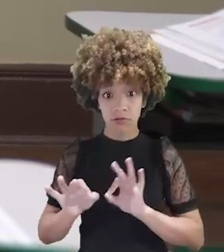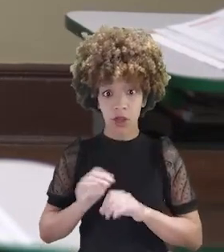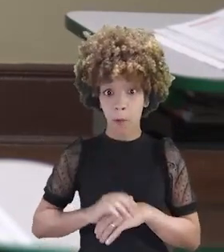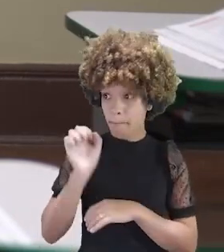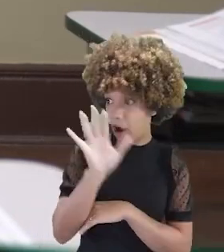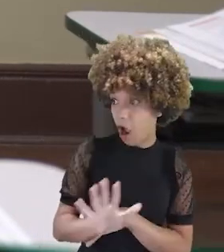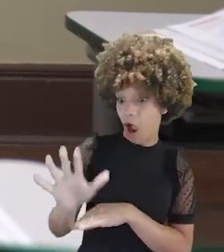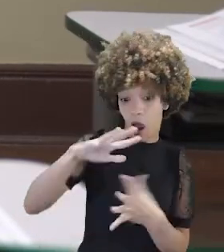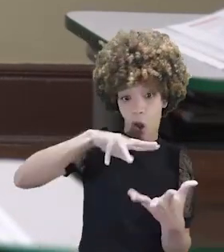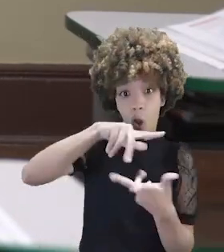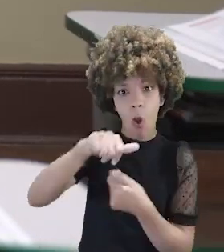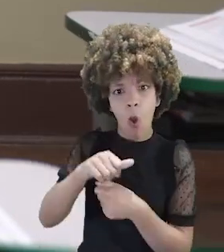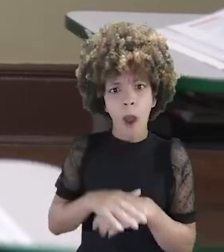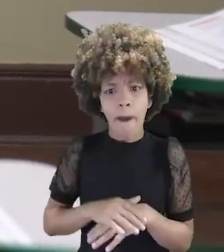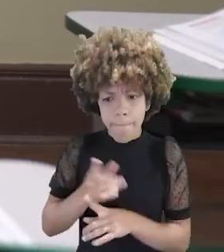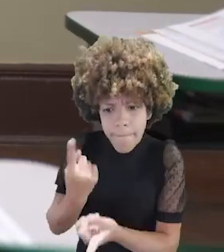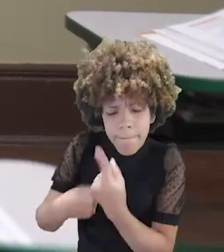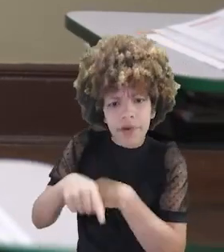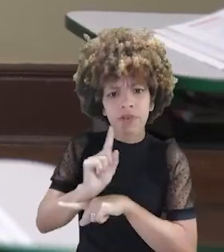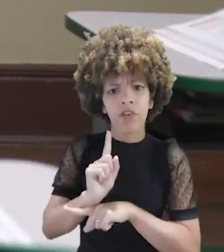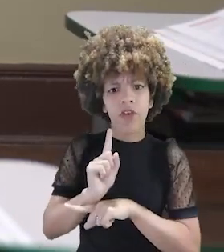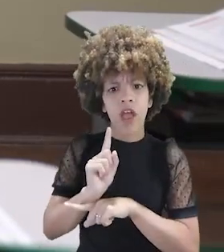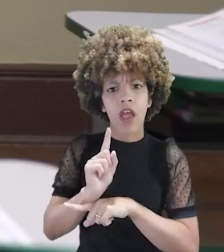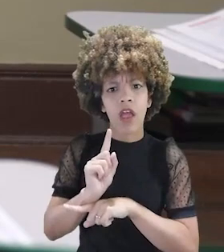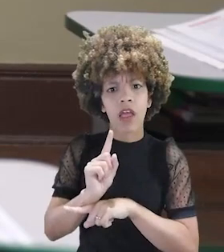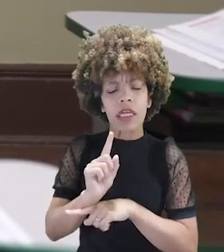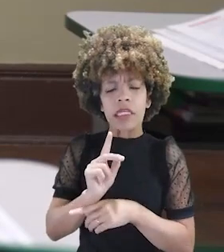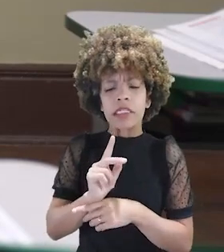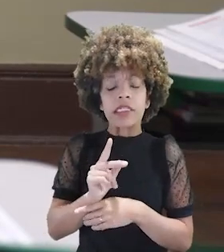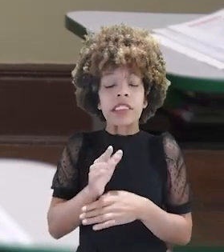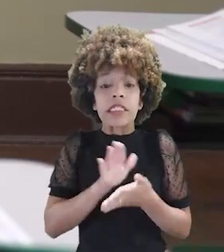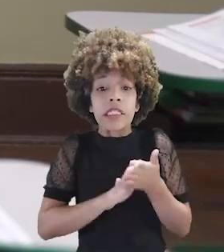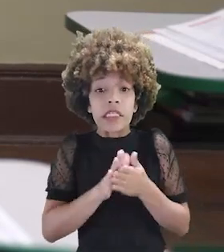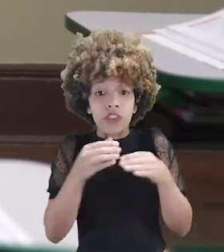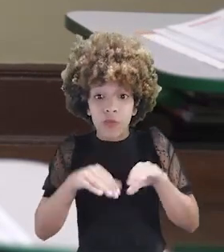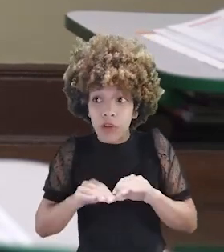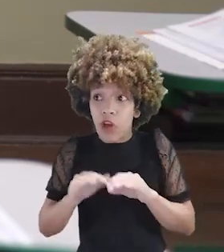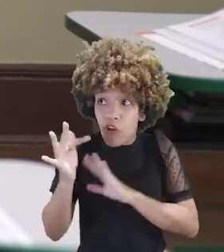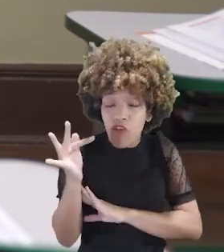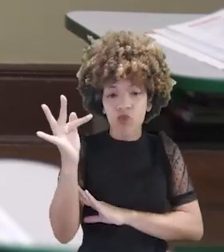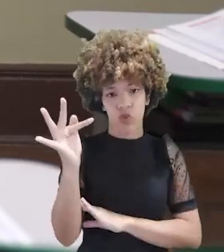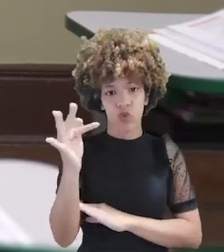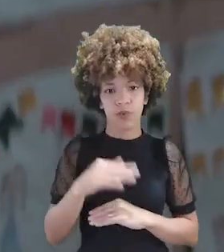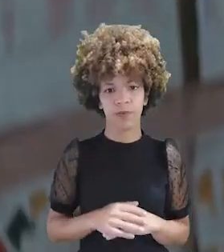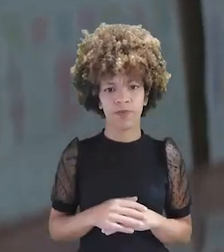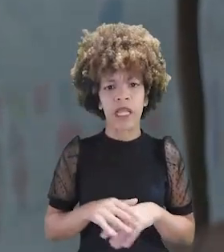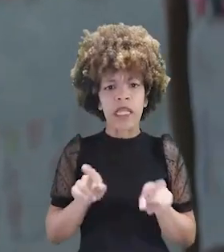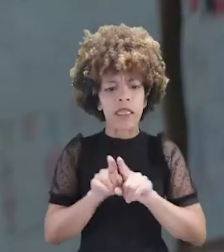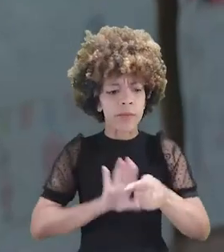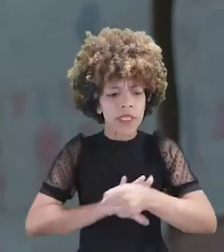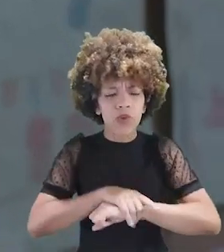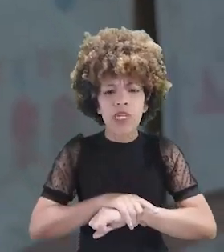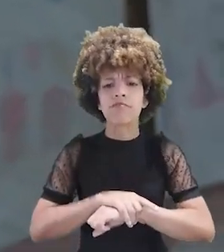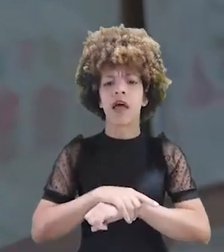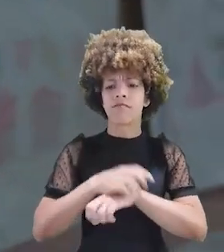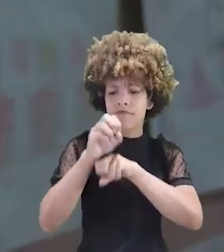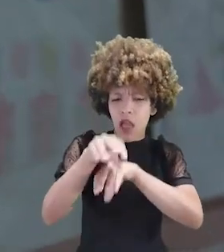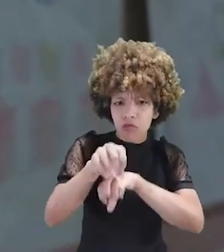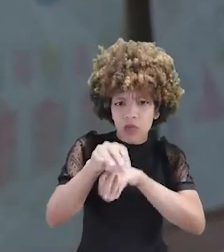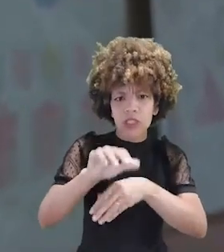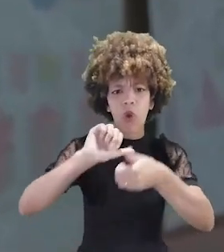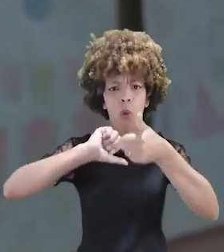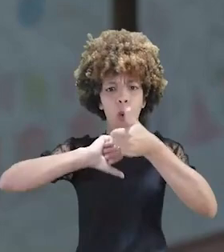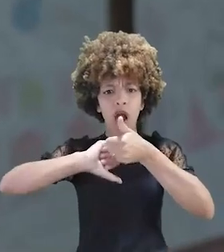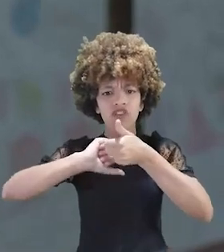Unidas, para que o mundo pudesse se desenvolver sem prejudicar as gerações futuras? Asegurar a educação, inclusive,